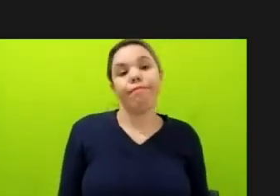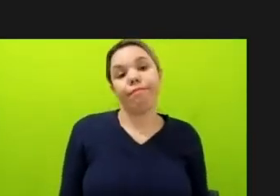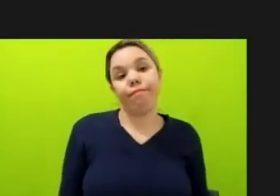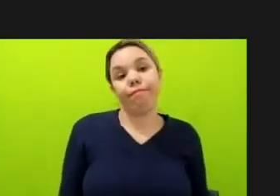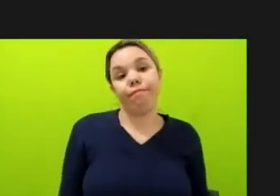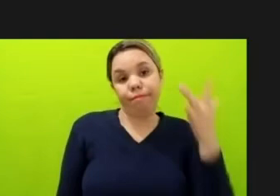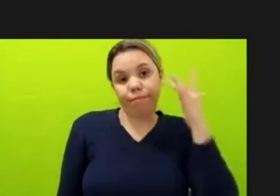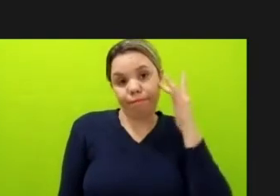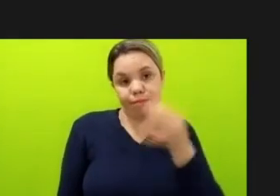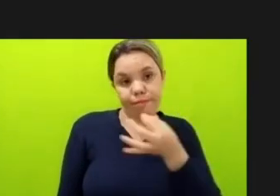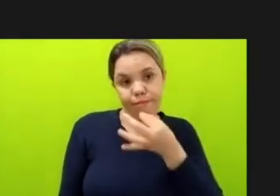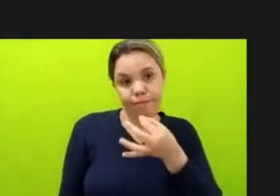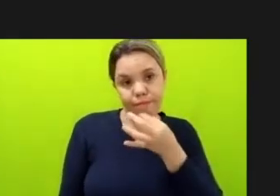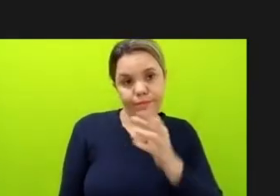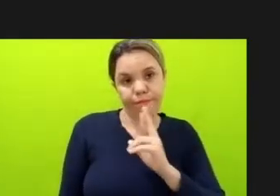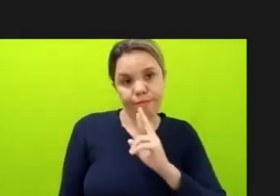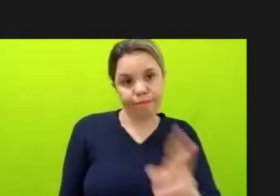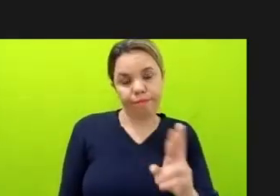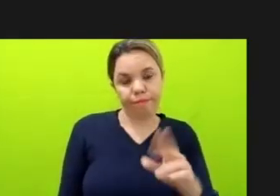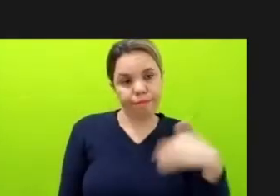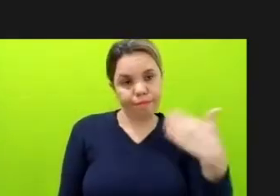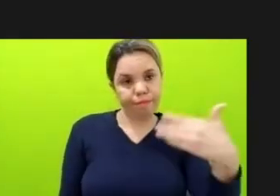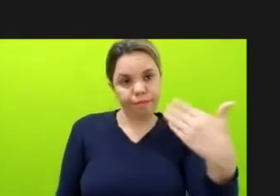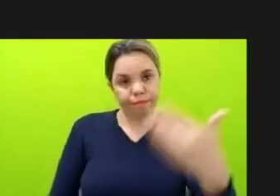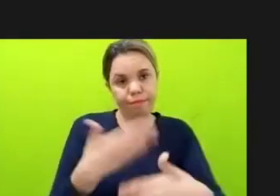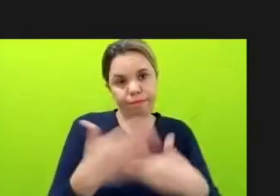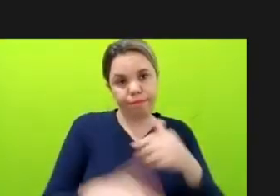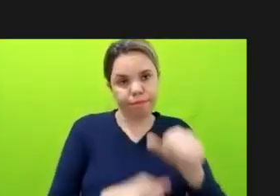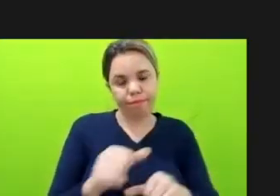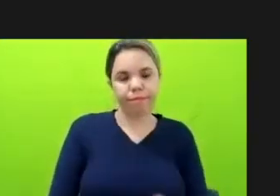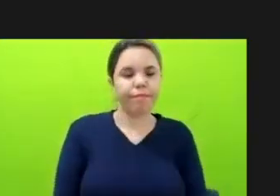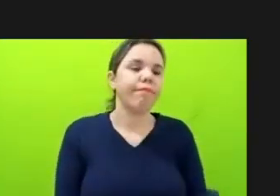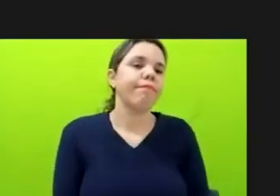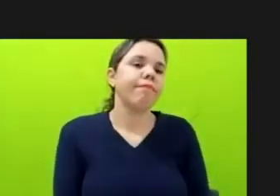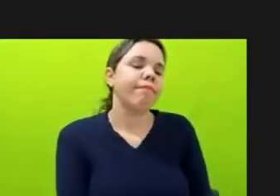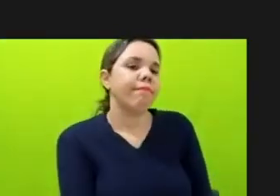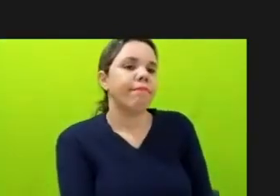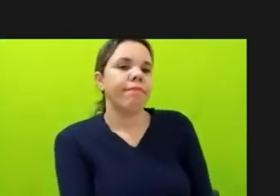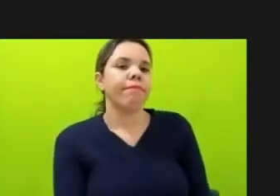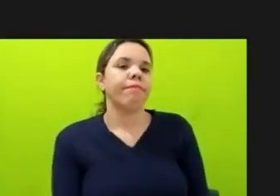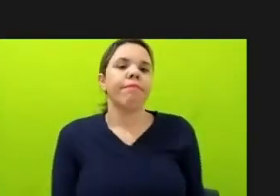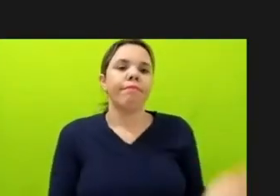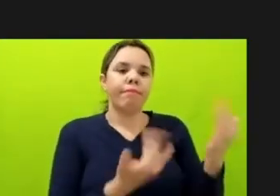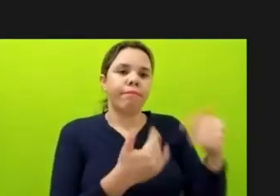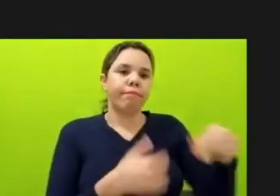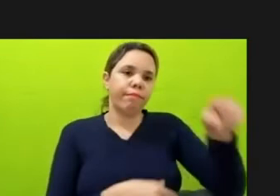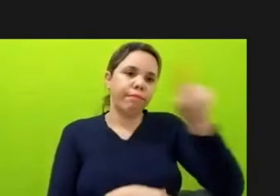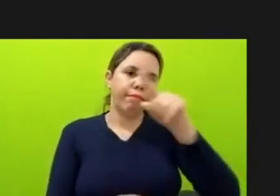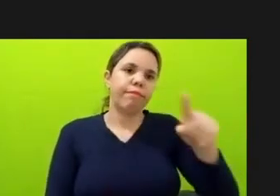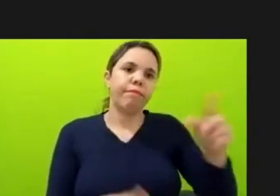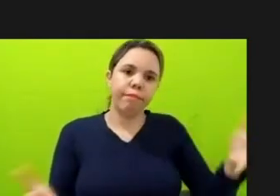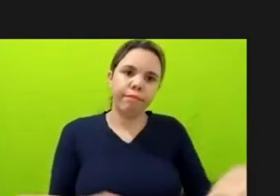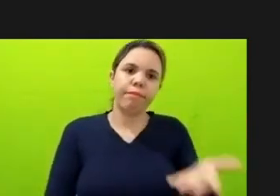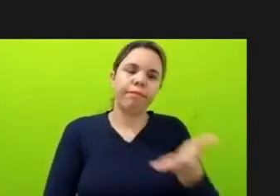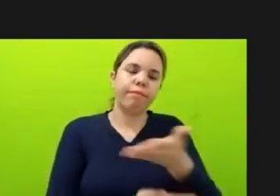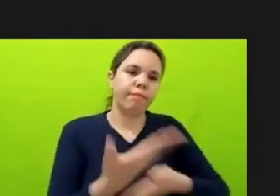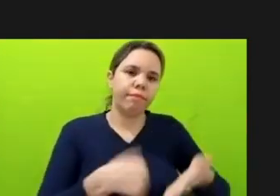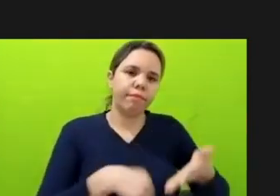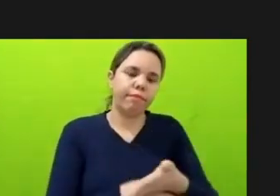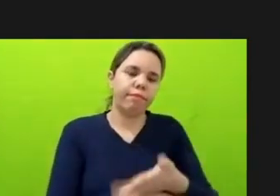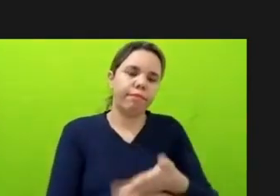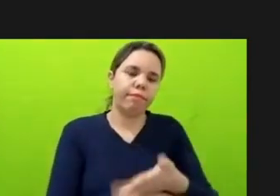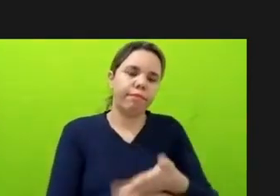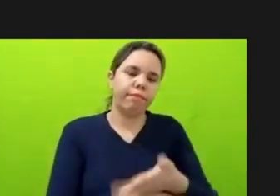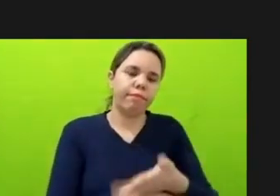vir através dessa mudança. E os jovens estão muito envolvidos, precisam estar envolvidos nisso, alertas para saber realmente que o